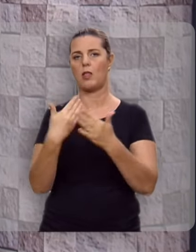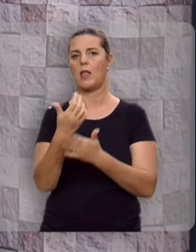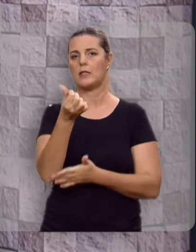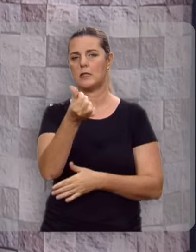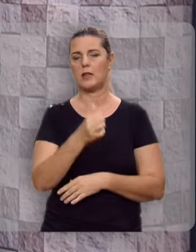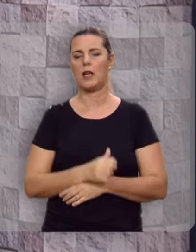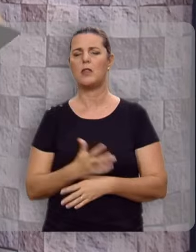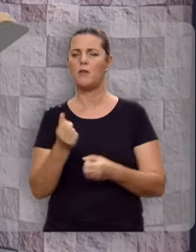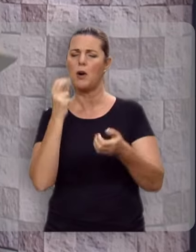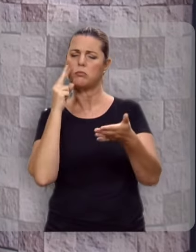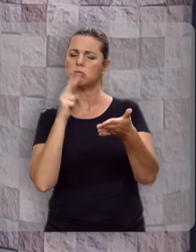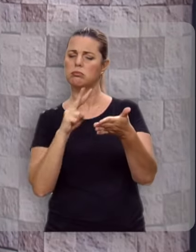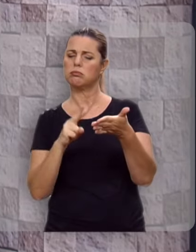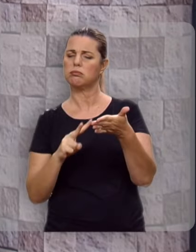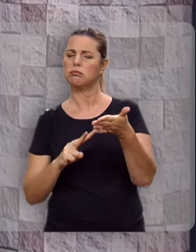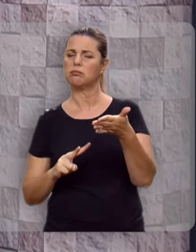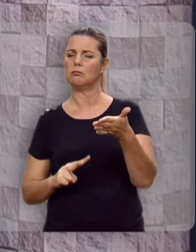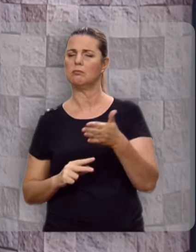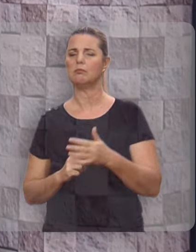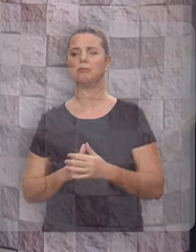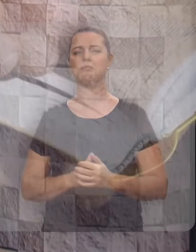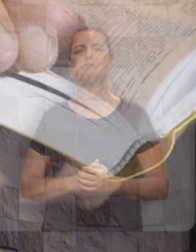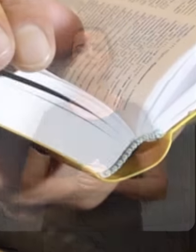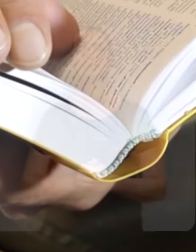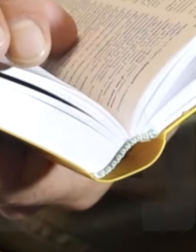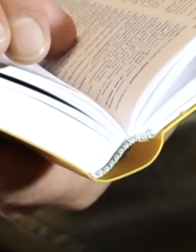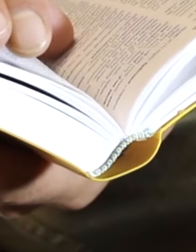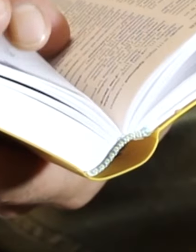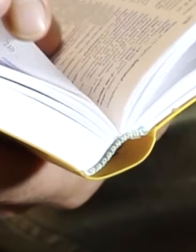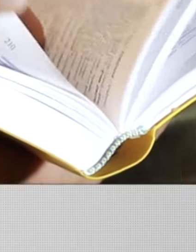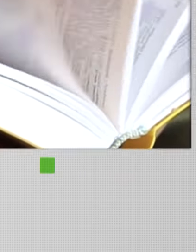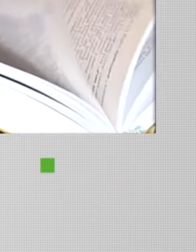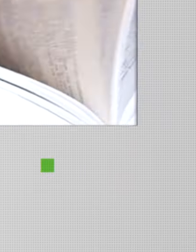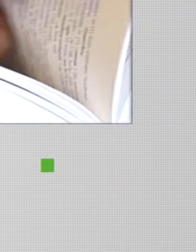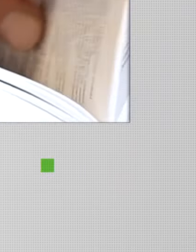6. Vamos ouvir a leitura deste texto.